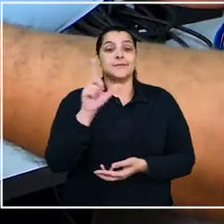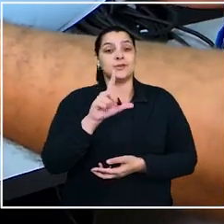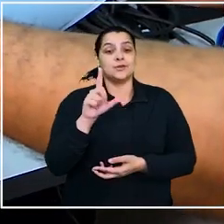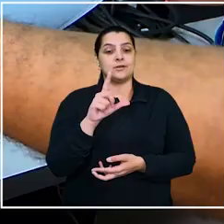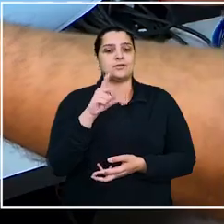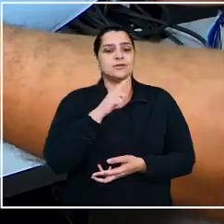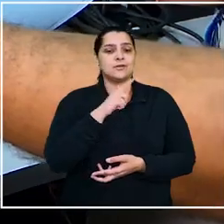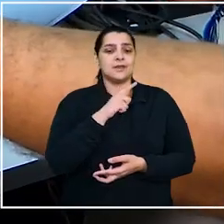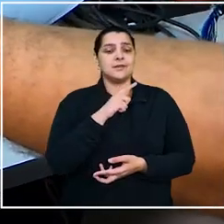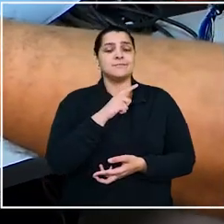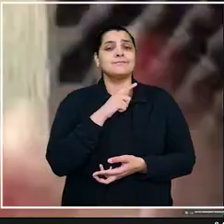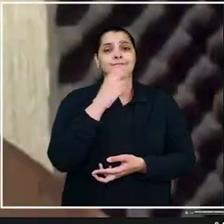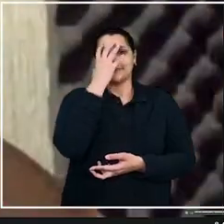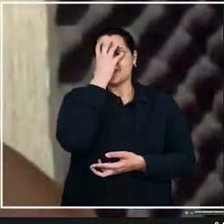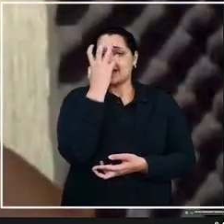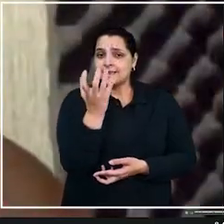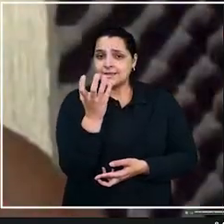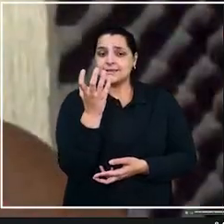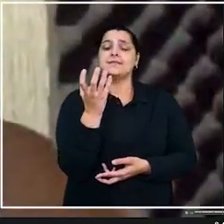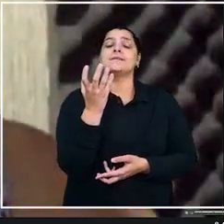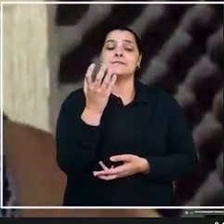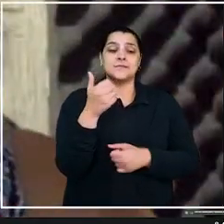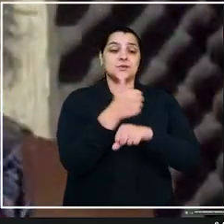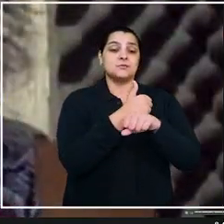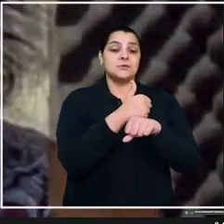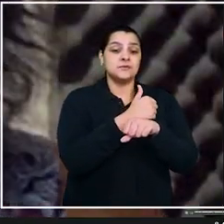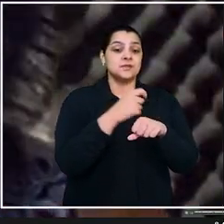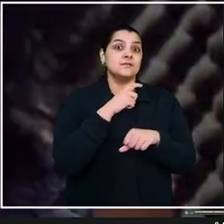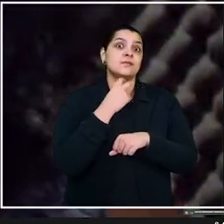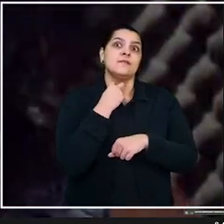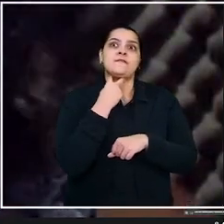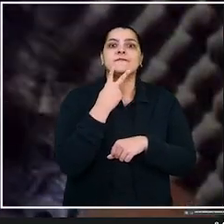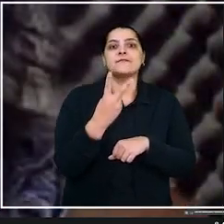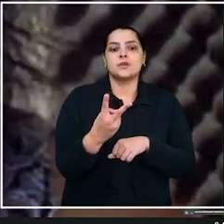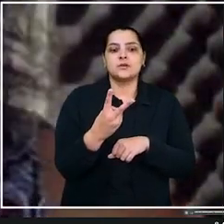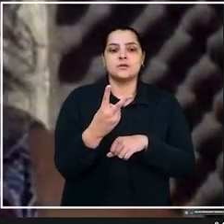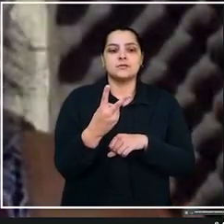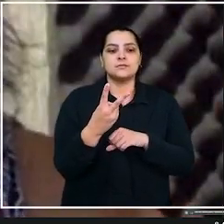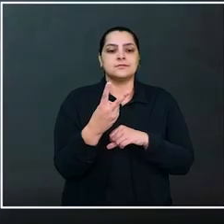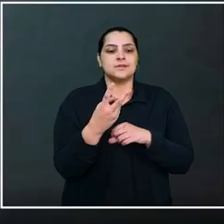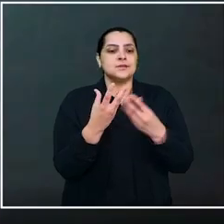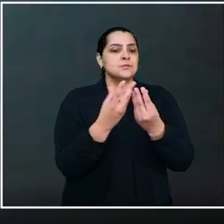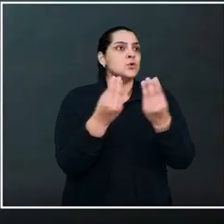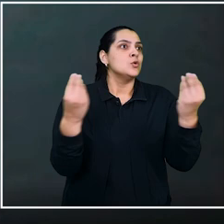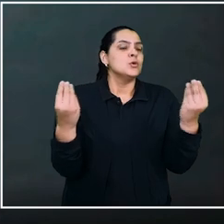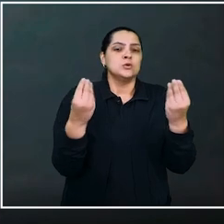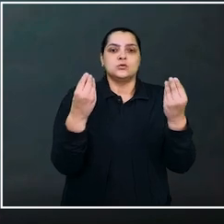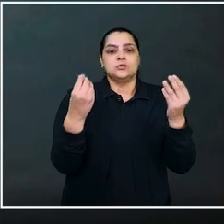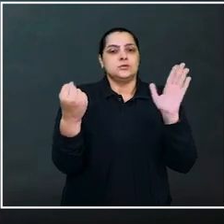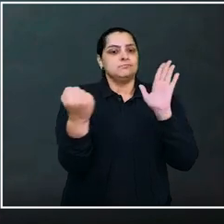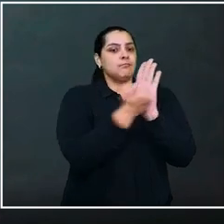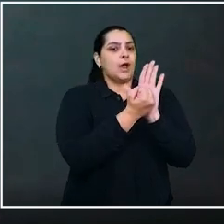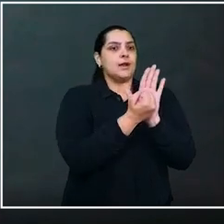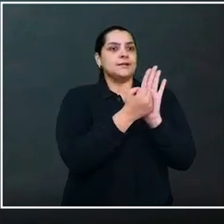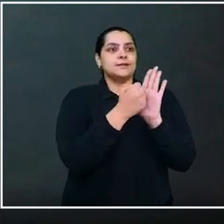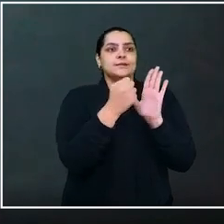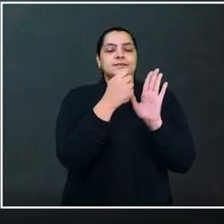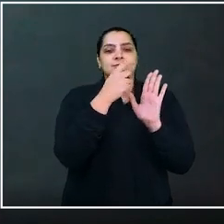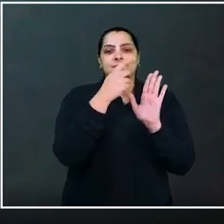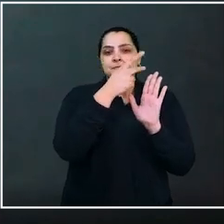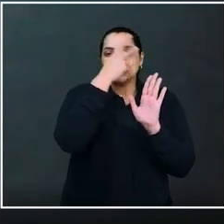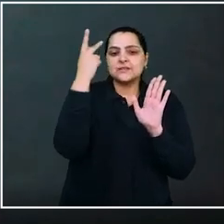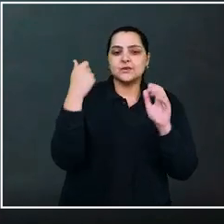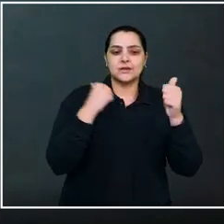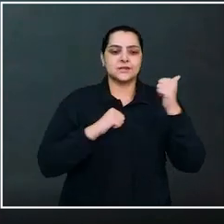claro, está impactando de alguma forma o trabalho desses profissionais, que dão voz a muitos personagens icônicos que